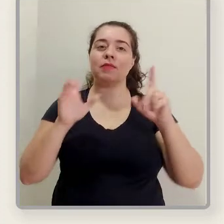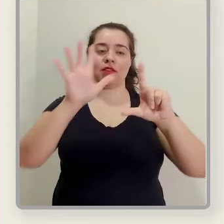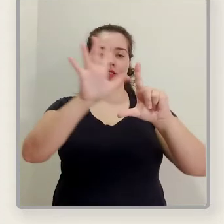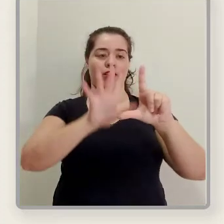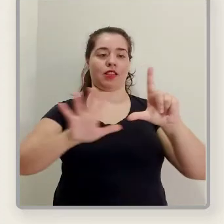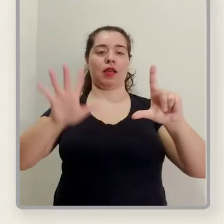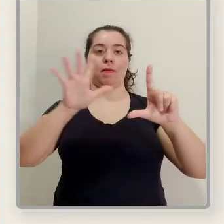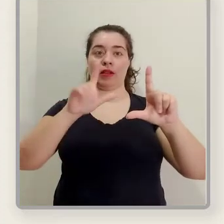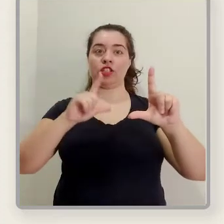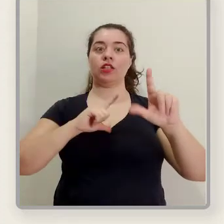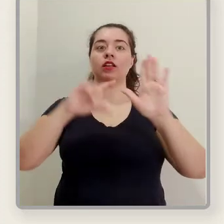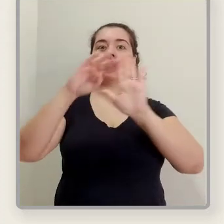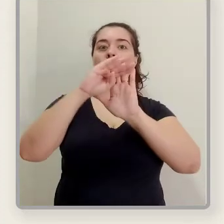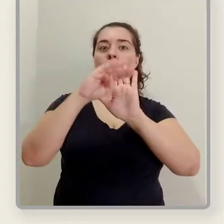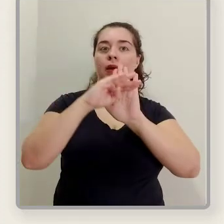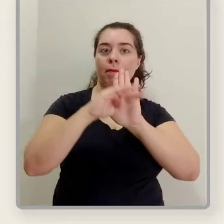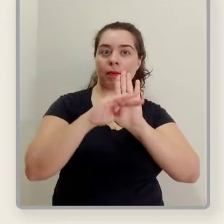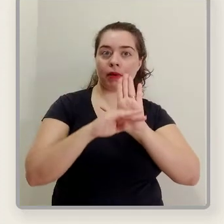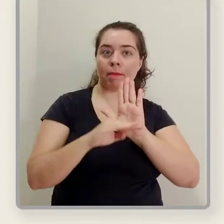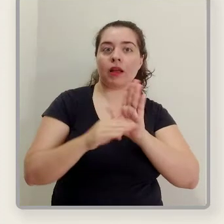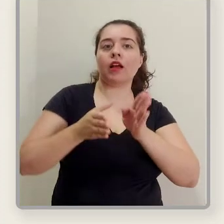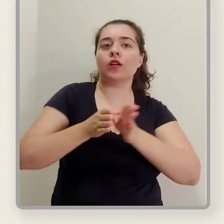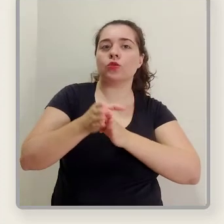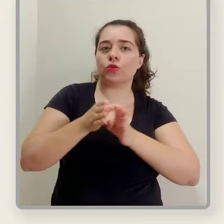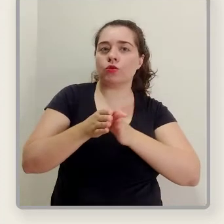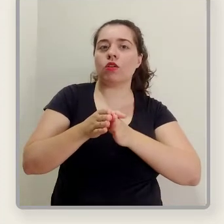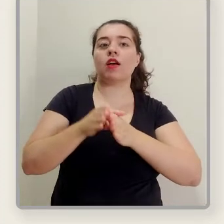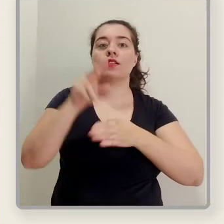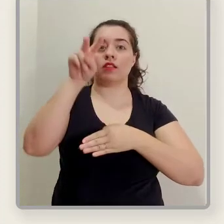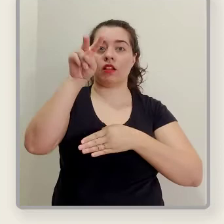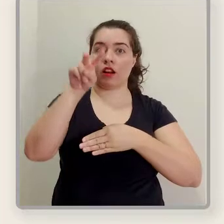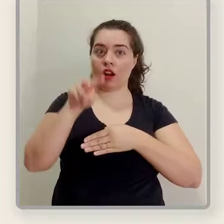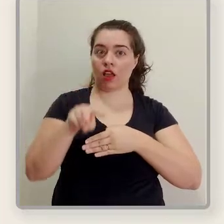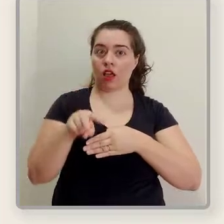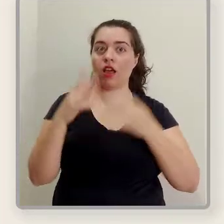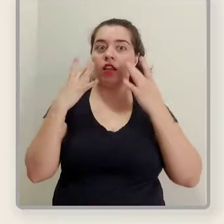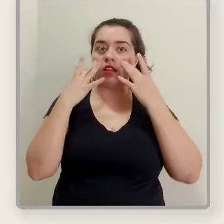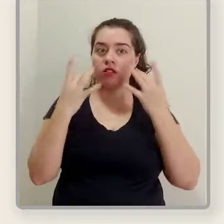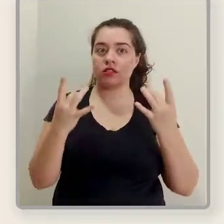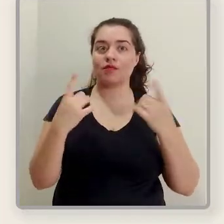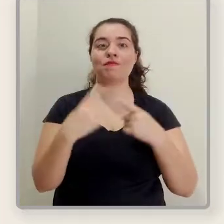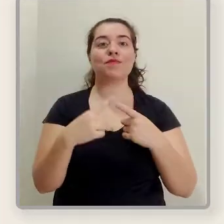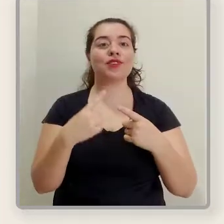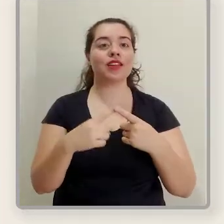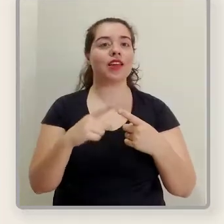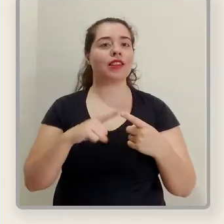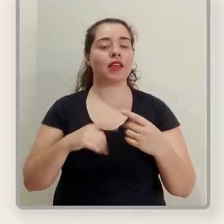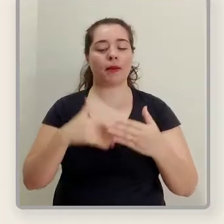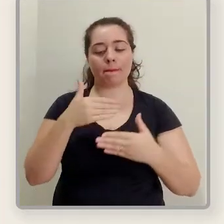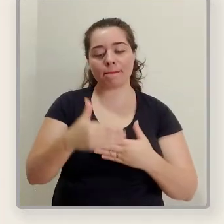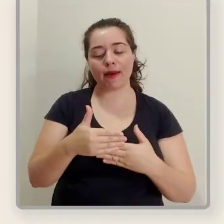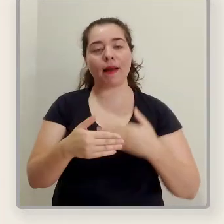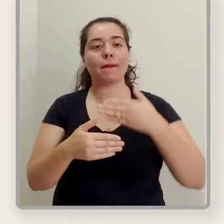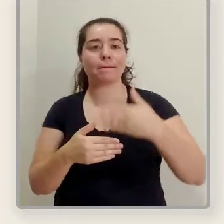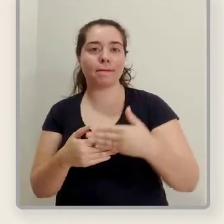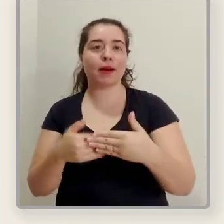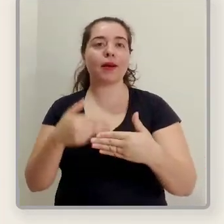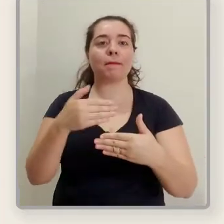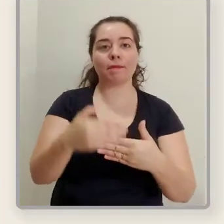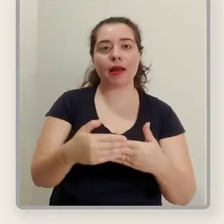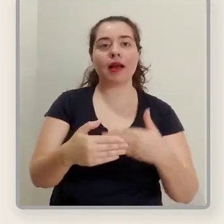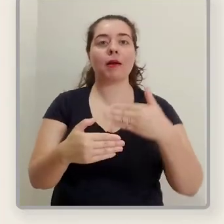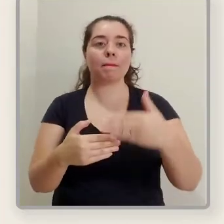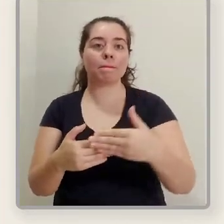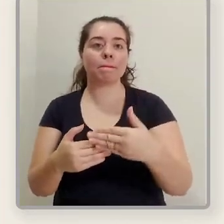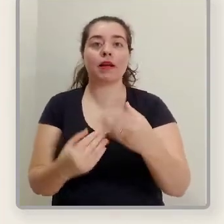Observe que na página há algumas instruções que deverão ser lidas atentamente, mesmo porque nós encontramos